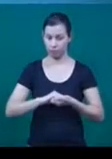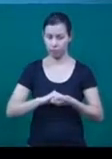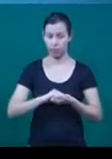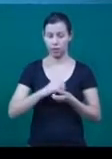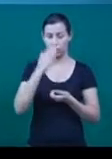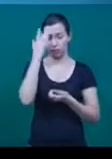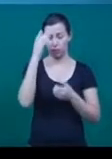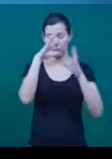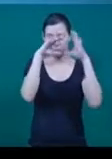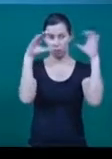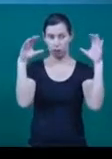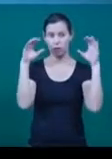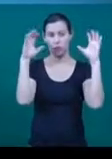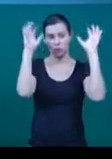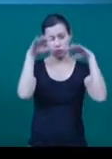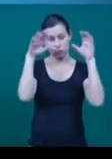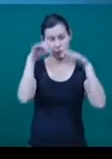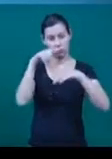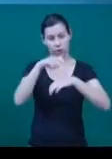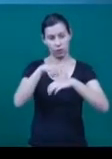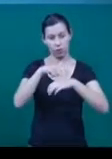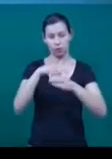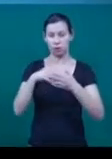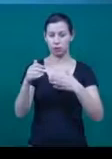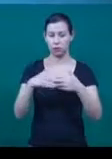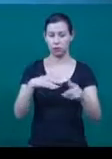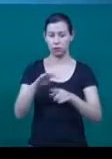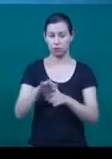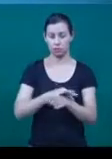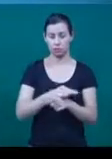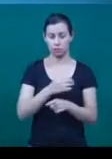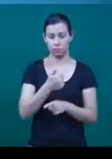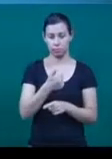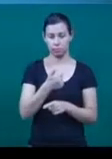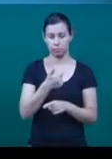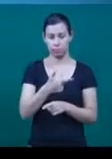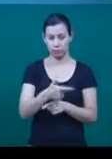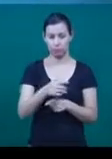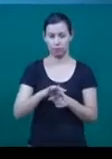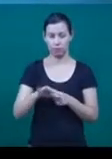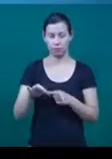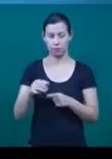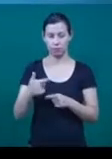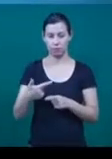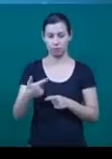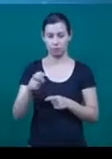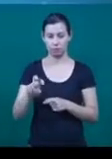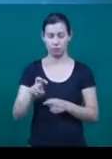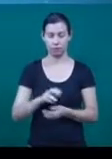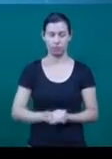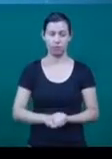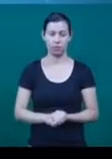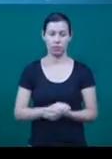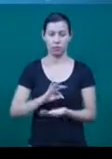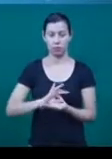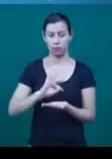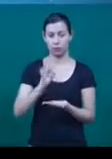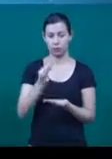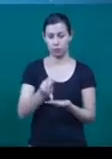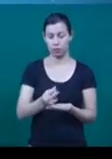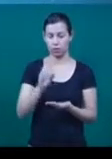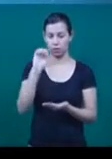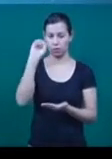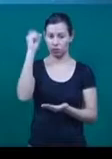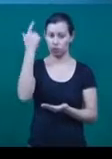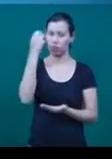previsão amanhã é de tempo nublado e chuva a qualquer hora do dia. Mínima de 12 e máxima de 25 graus. Em Frutal,